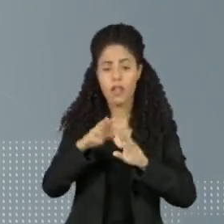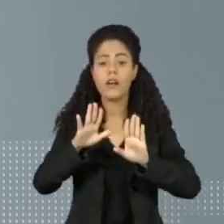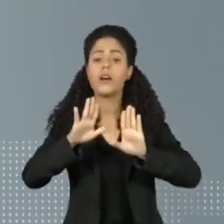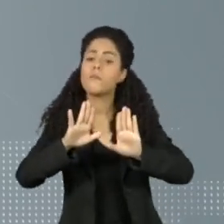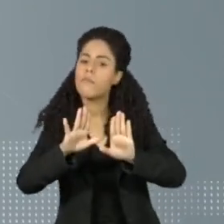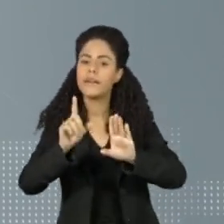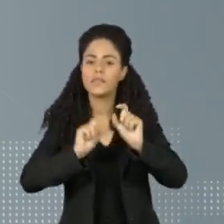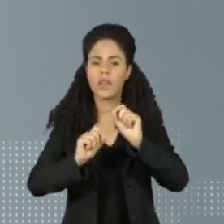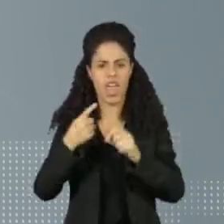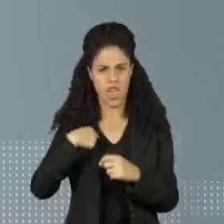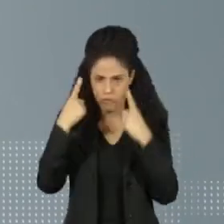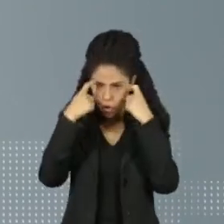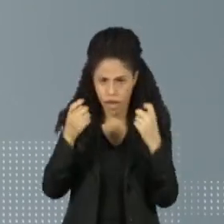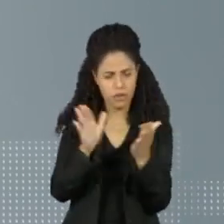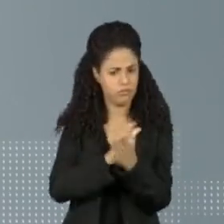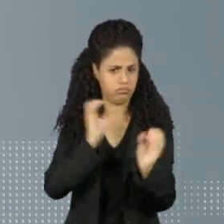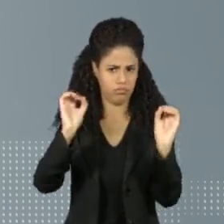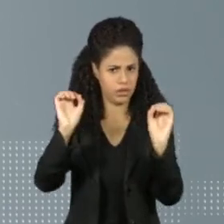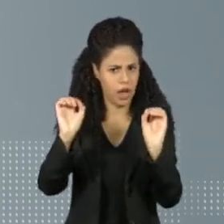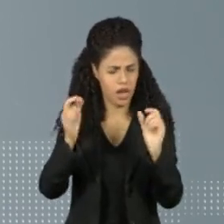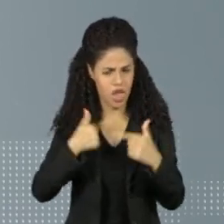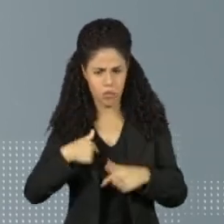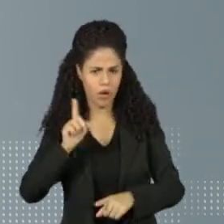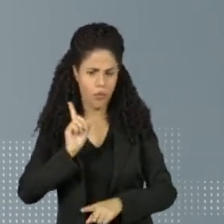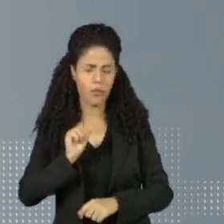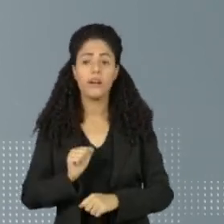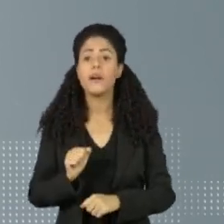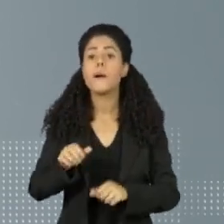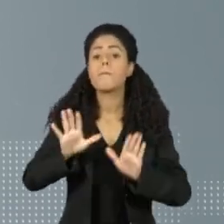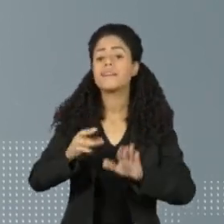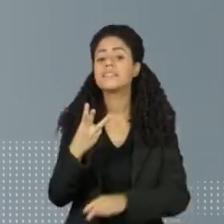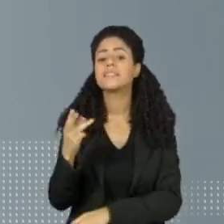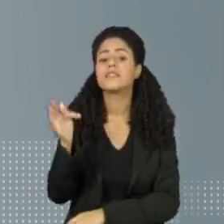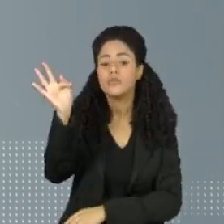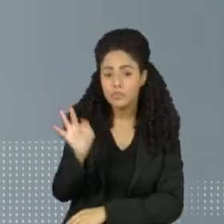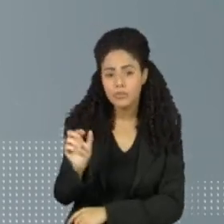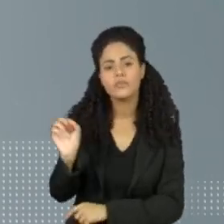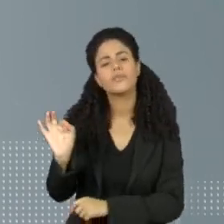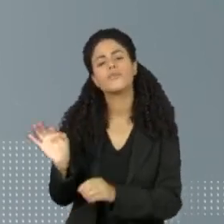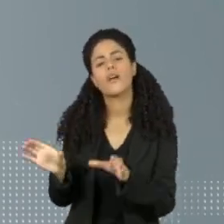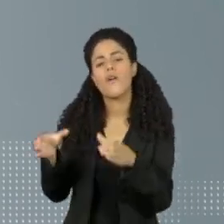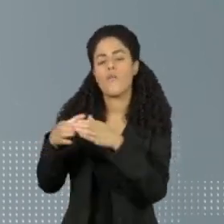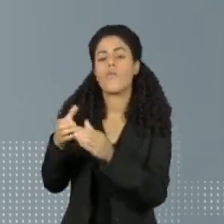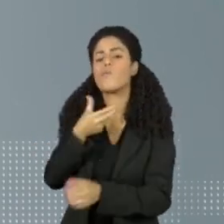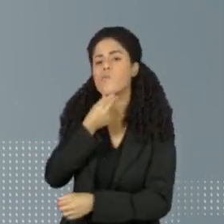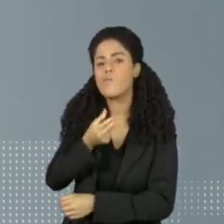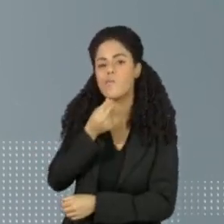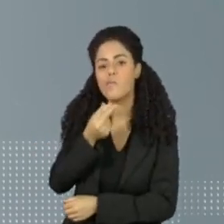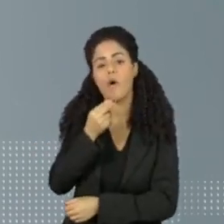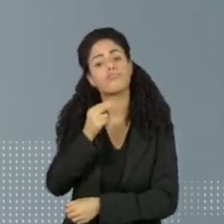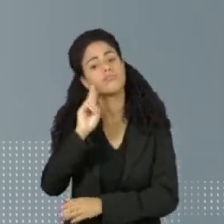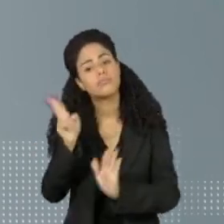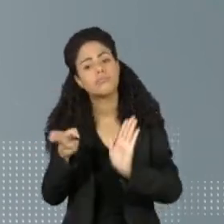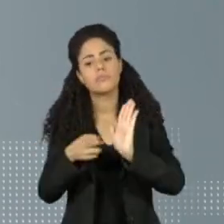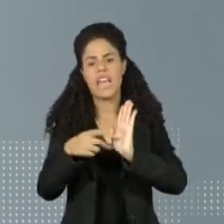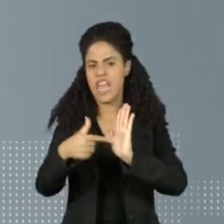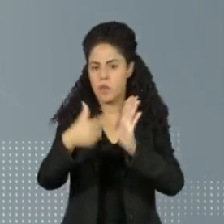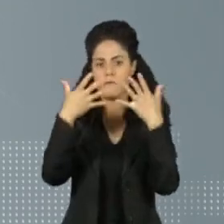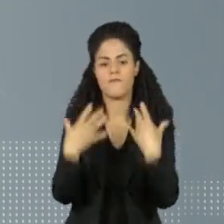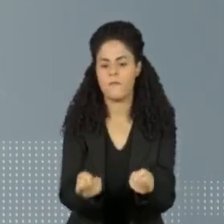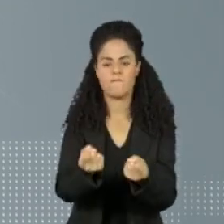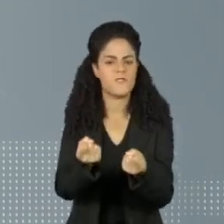se consideram violentos. Além disso, 37% do público masculino e do feminino afirmaram que não levam